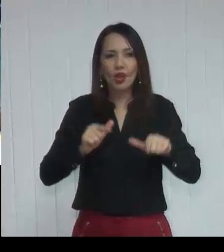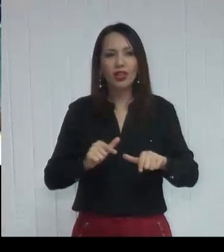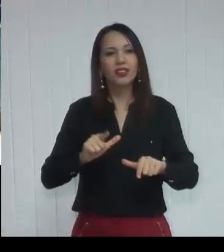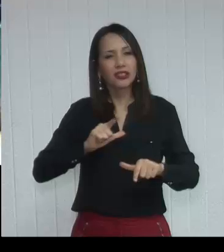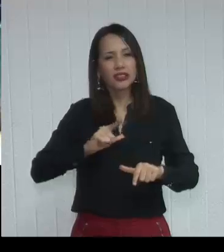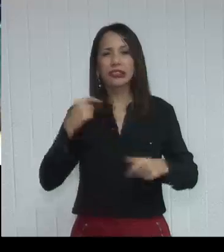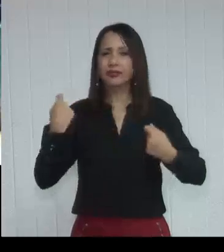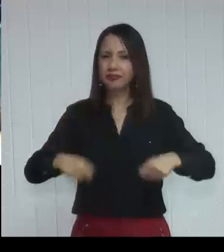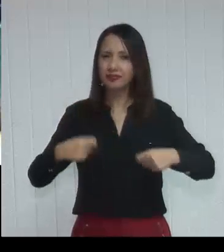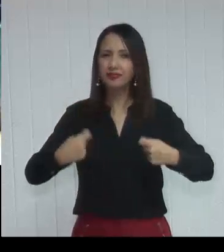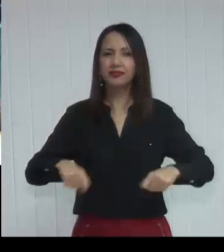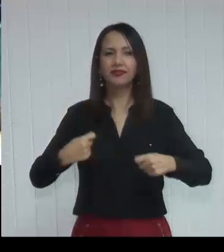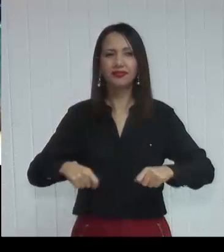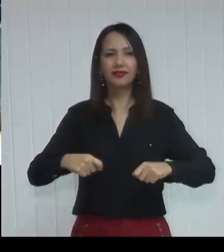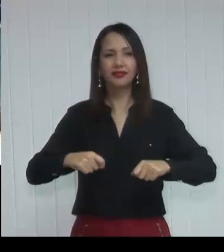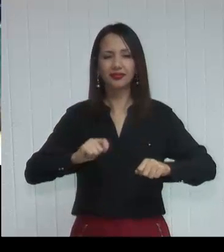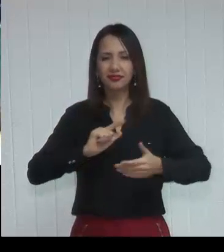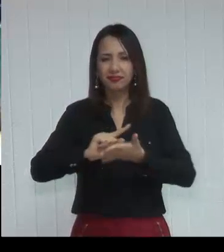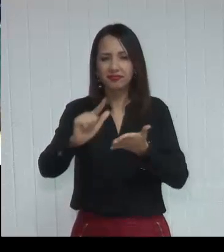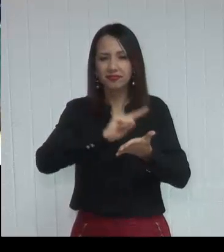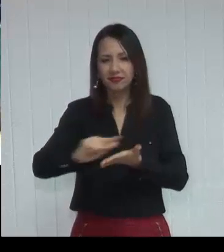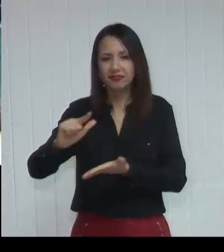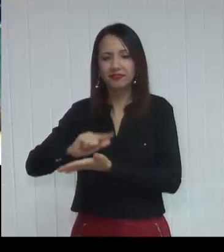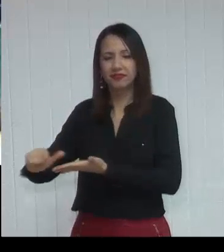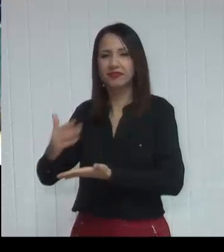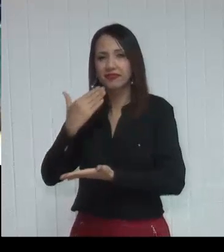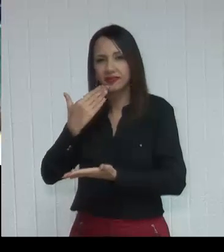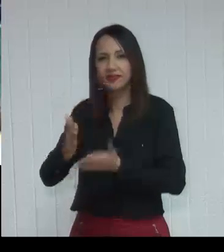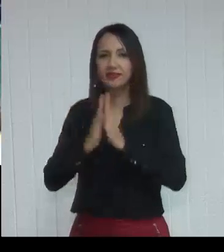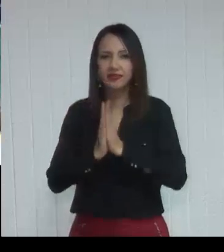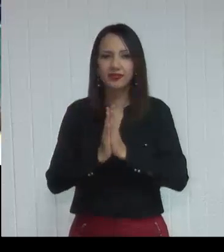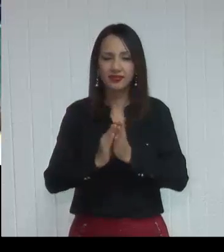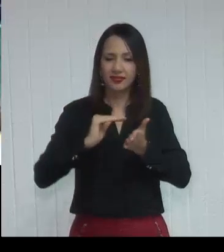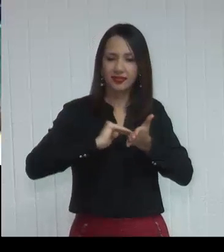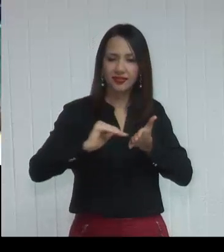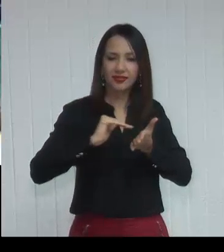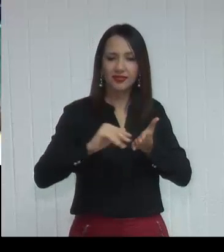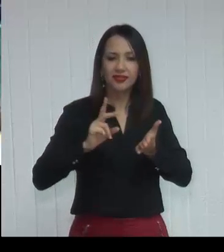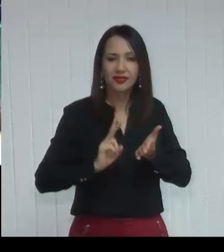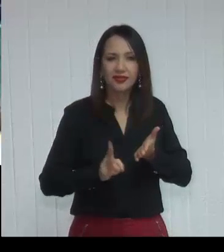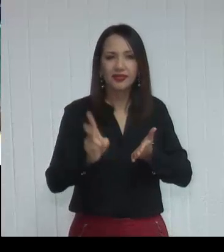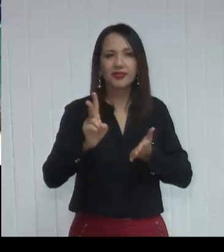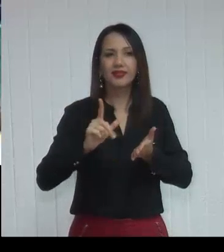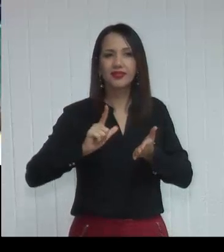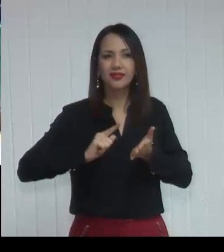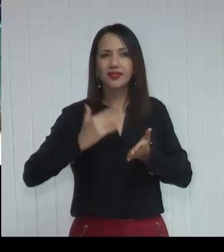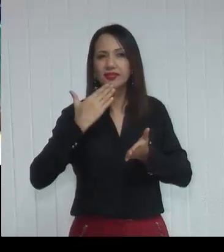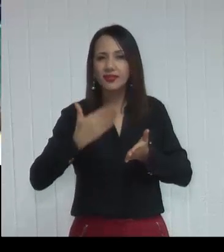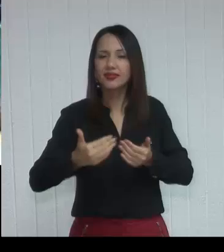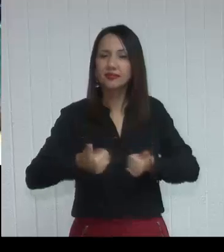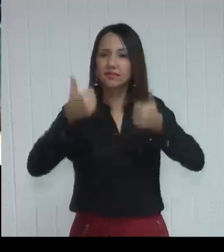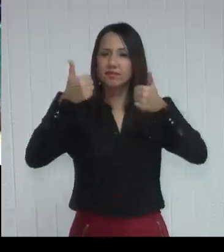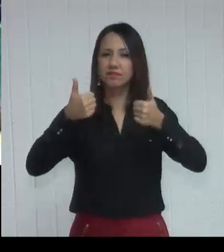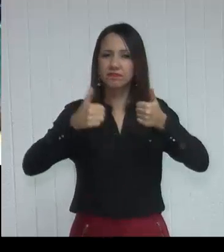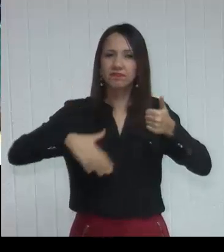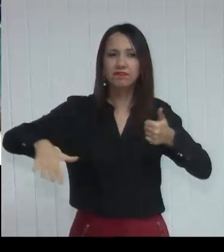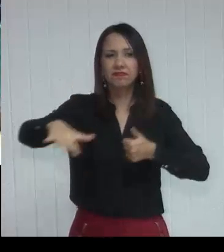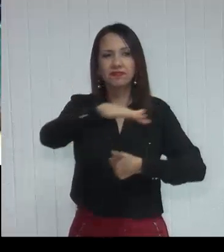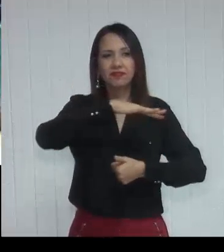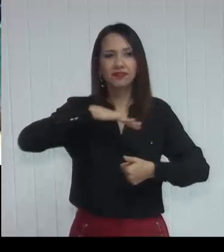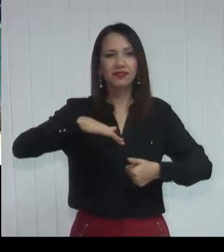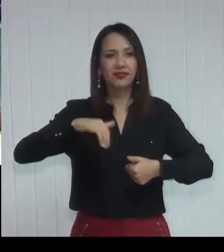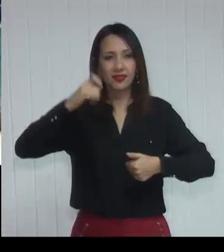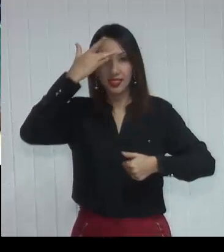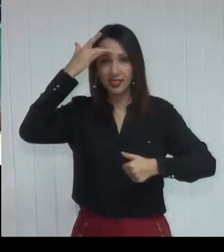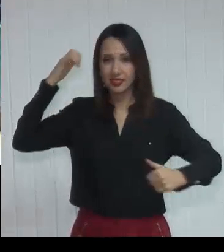precisando, e continuo solicitando ao secretário que continue fazendo as melhorias ali no escadão, que muitas